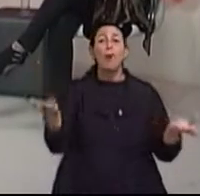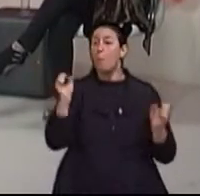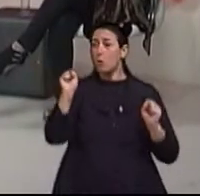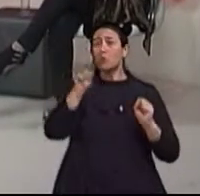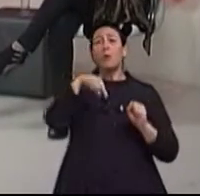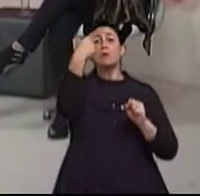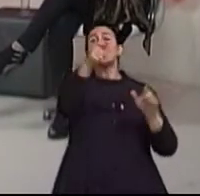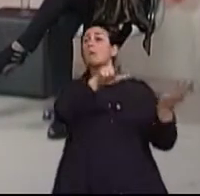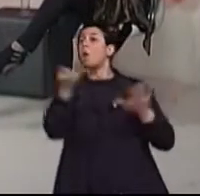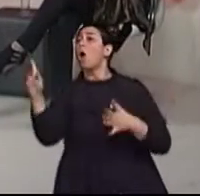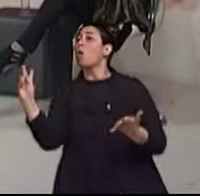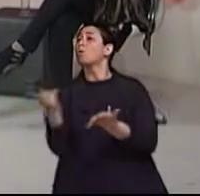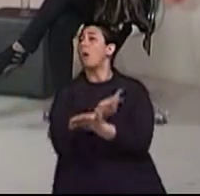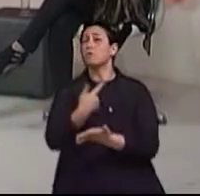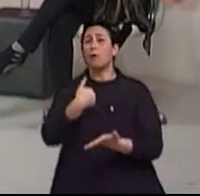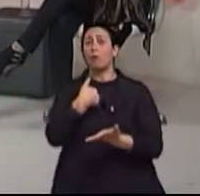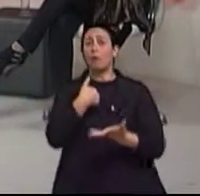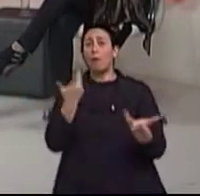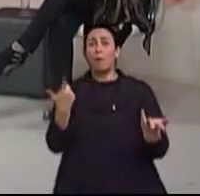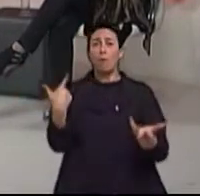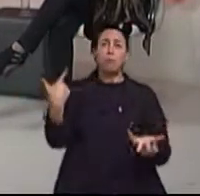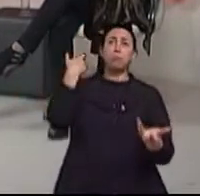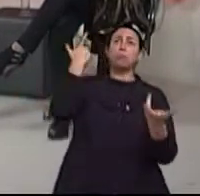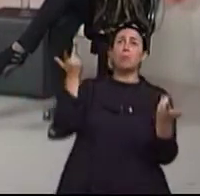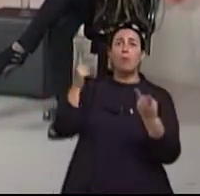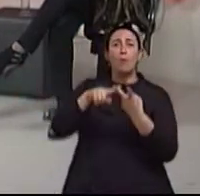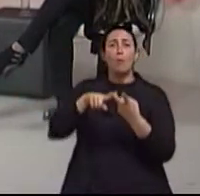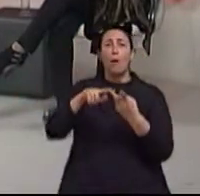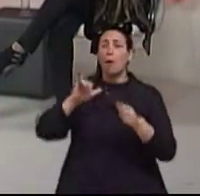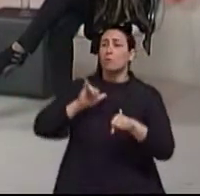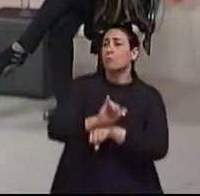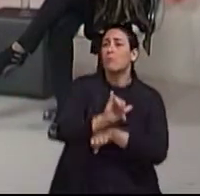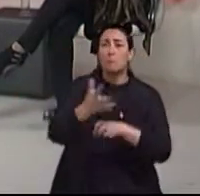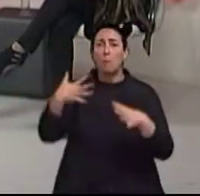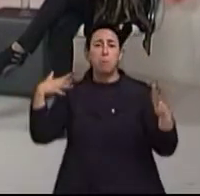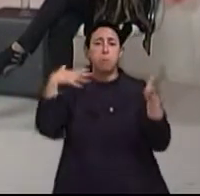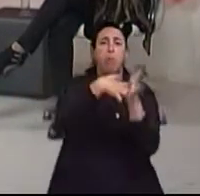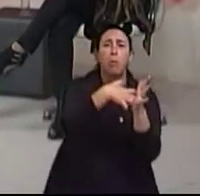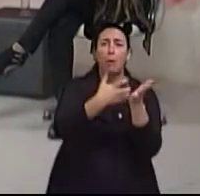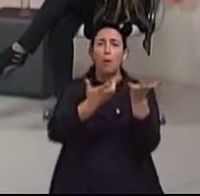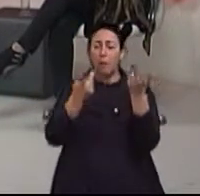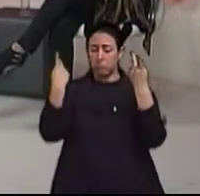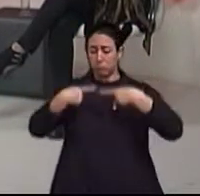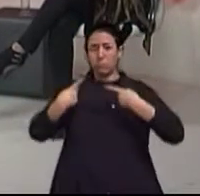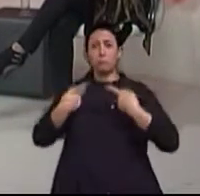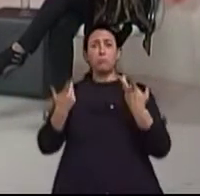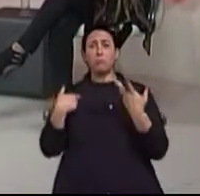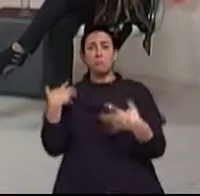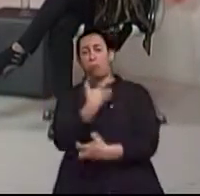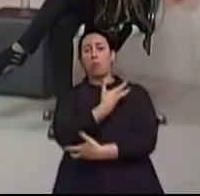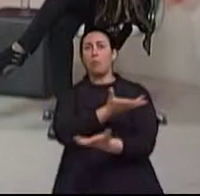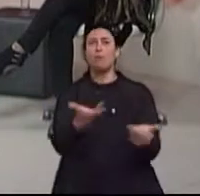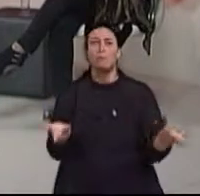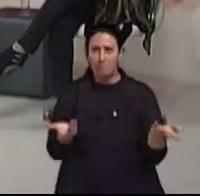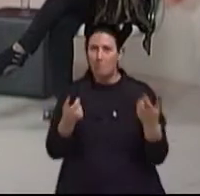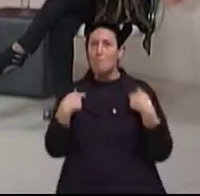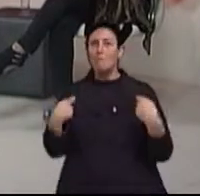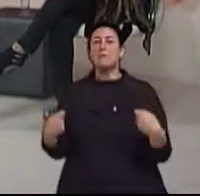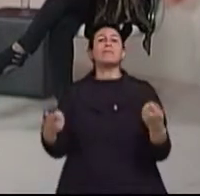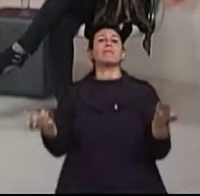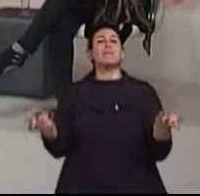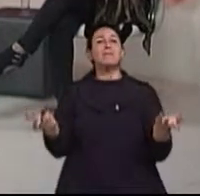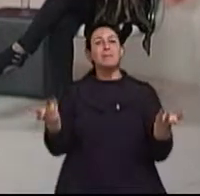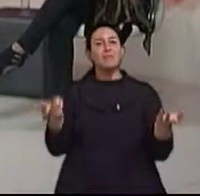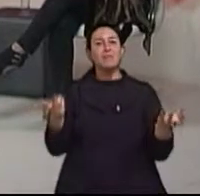que vem acontece, alguém está nos comentando aqui, leva um tiro, faz o que acontece, um acidente que ninguém, todo mundo, todos estamos previstos, vai acontecer isso